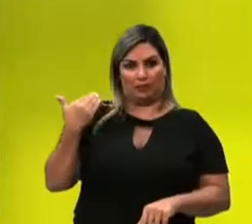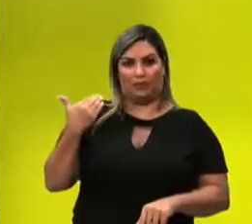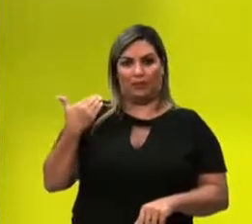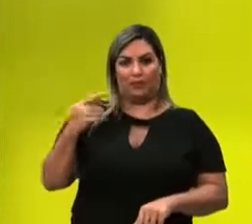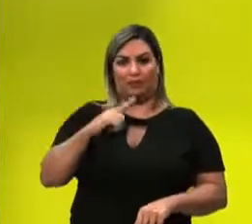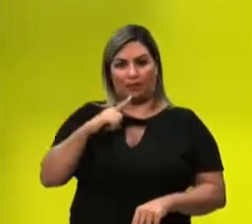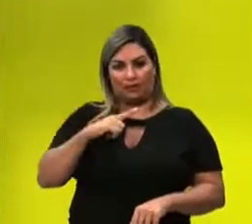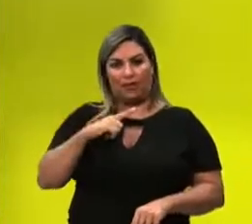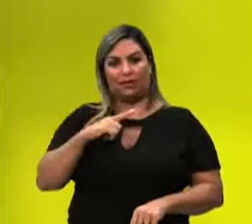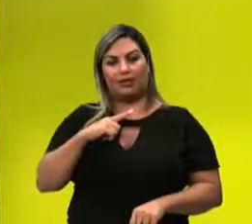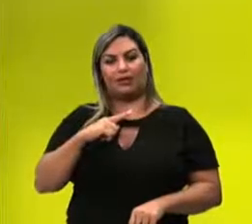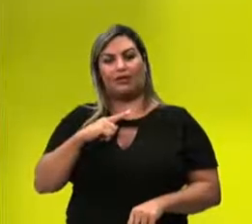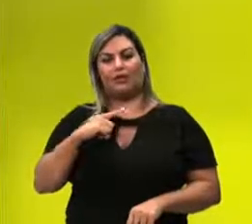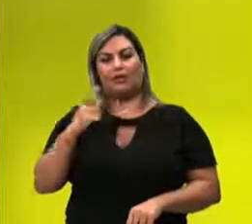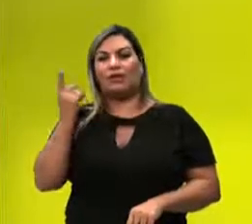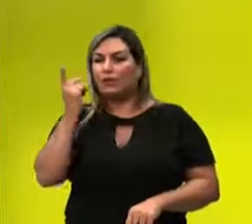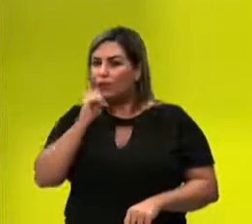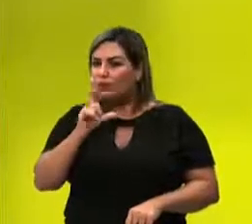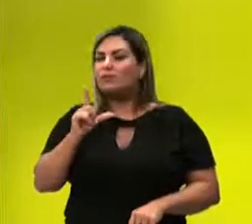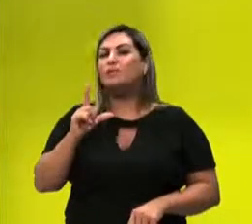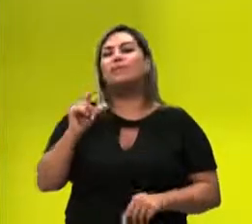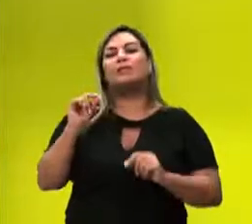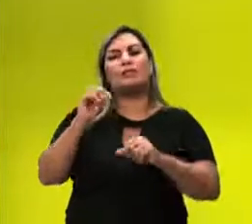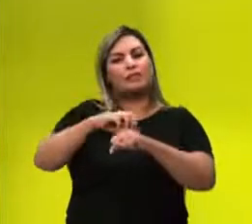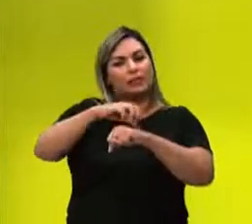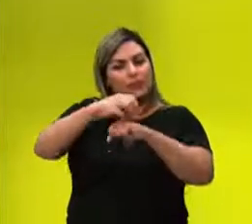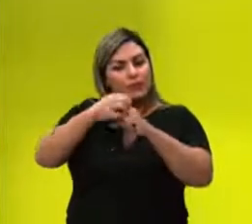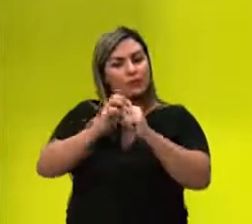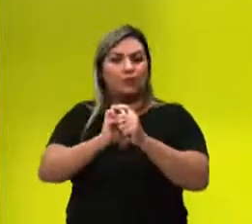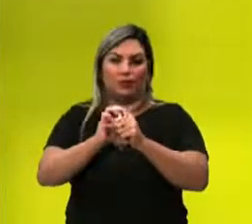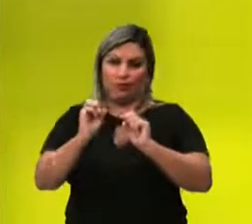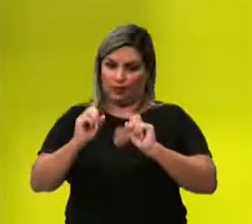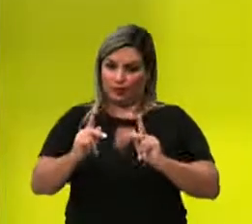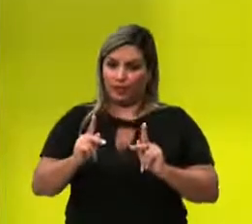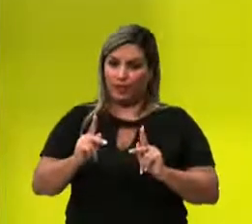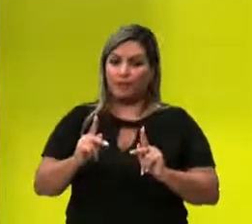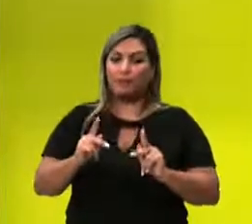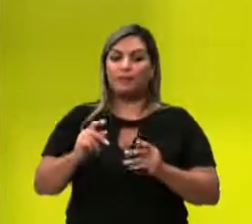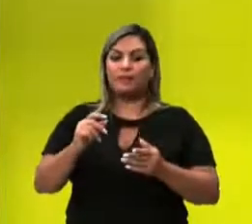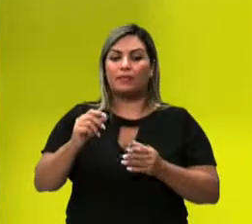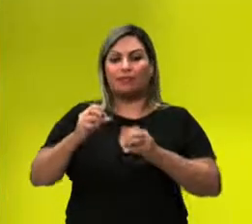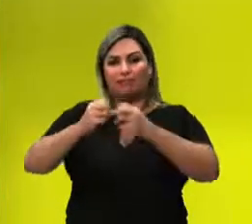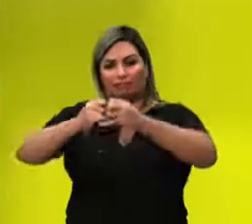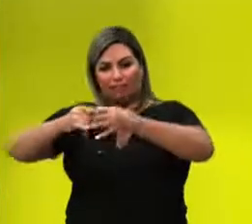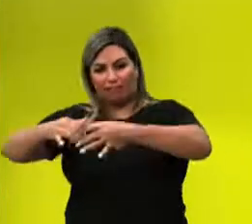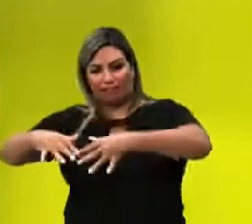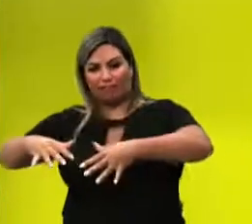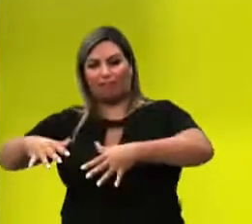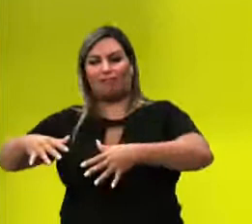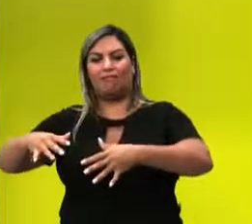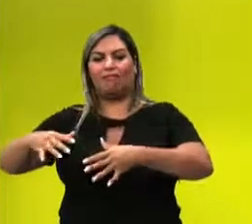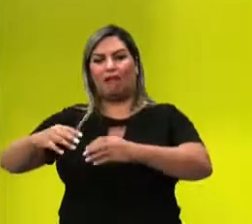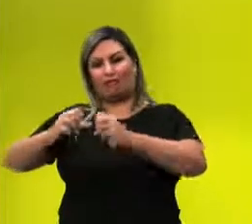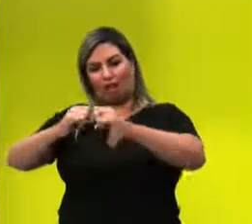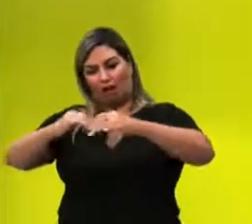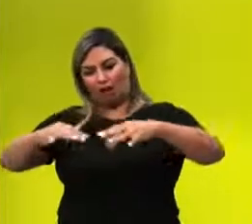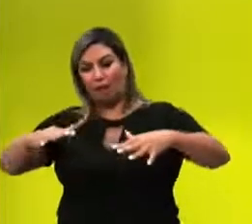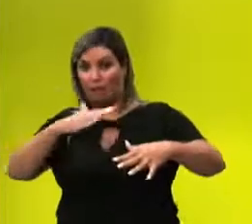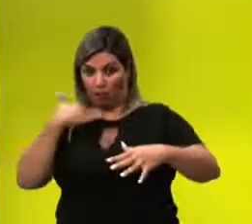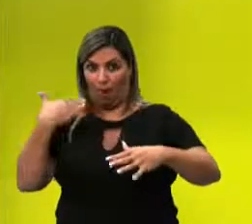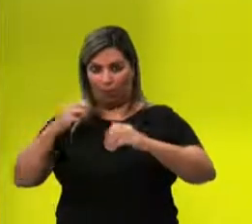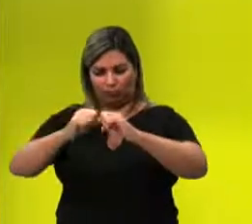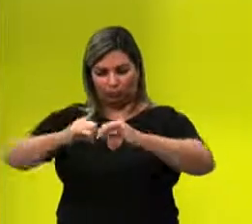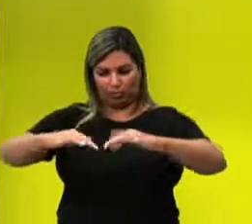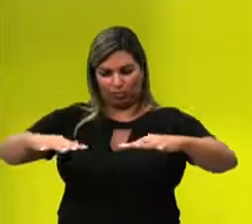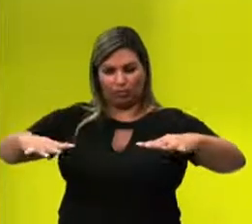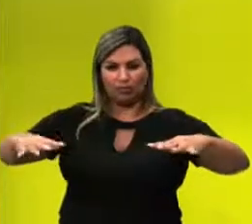para que ele atue sobre ele, organismos decompositores. Nos seus excrementos, por exemplo, tá? Que ele libera